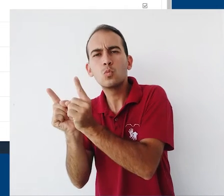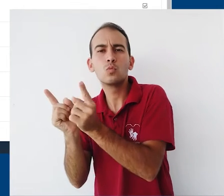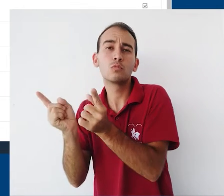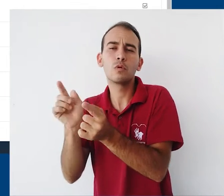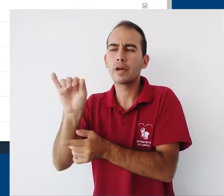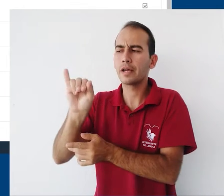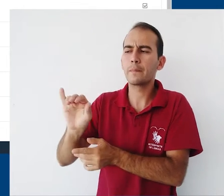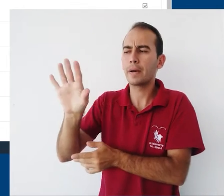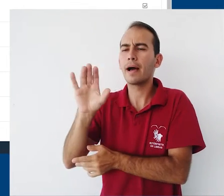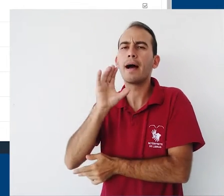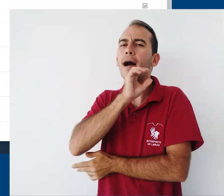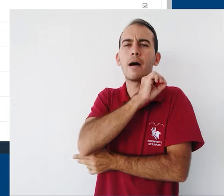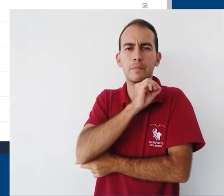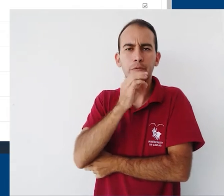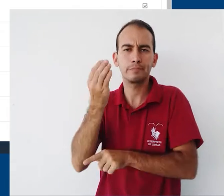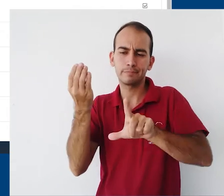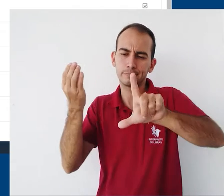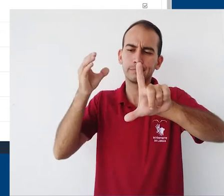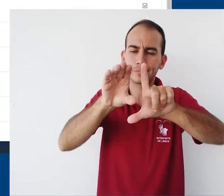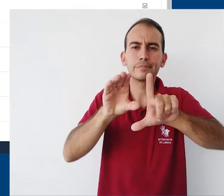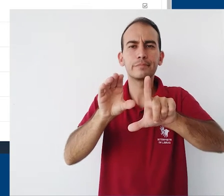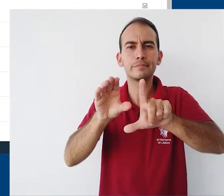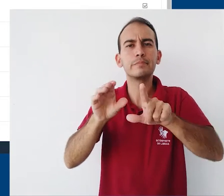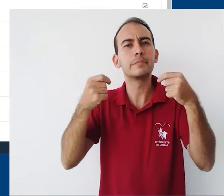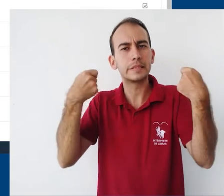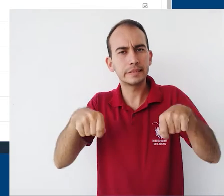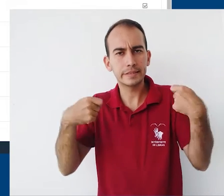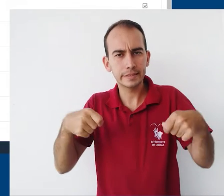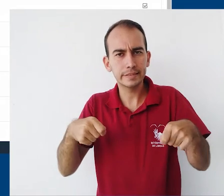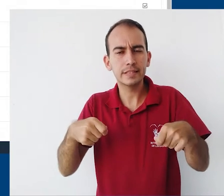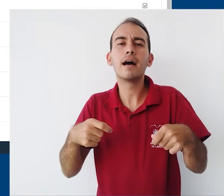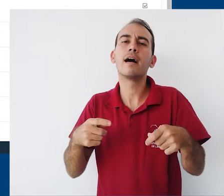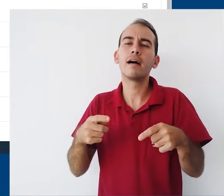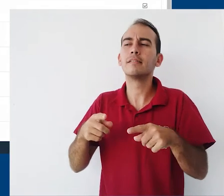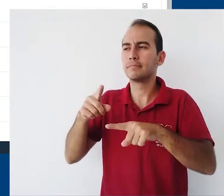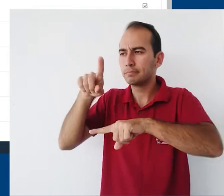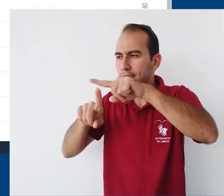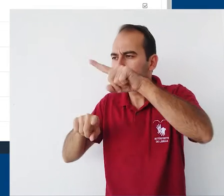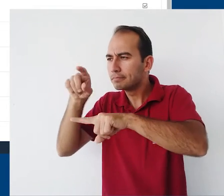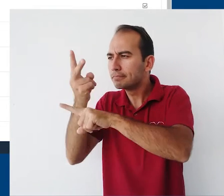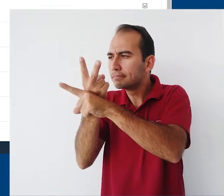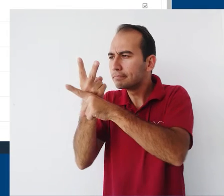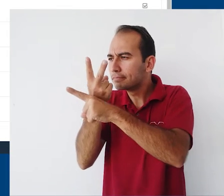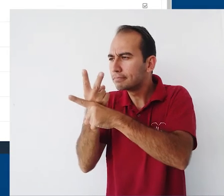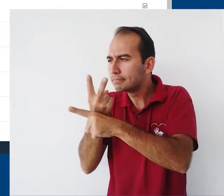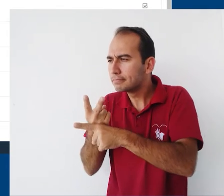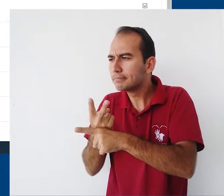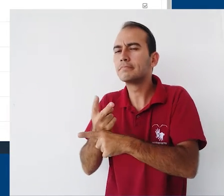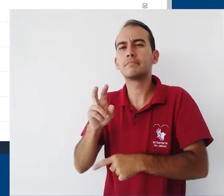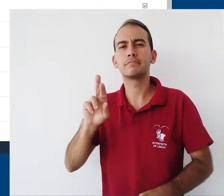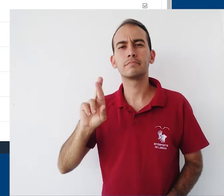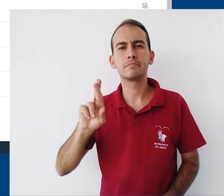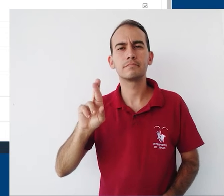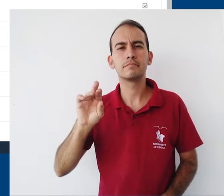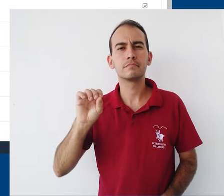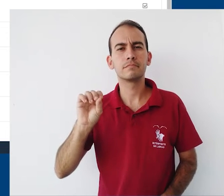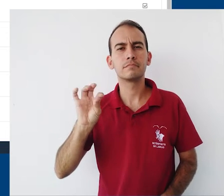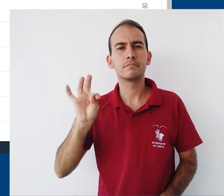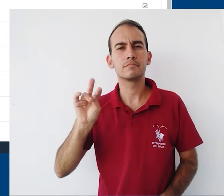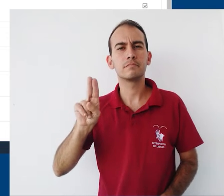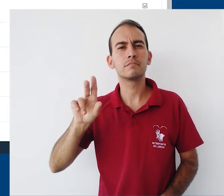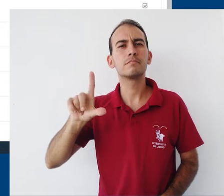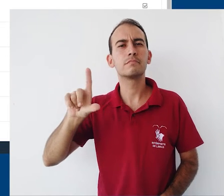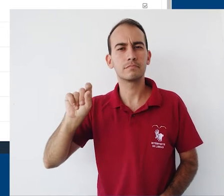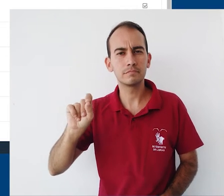imagens que devem ser rapidamente lidos ou visualizados, ou seja, eles têm que estar disponíveis no próprio corpo da página, o recurso